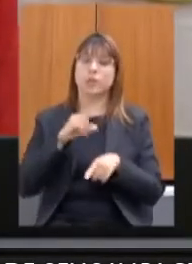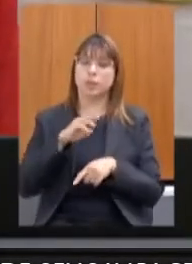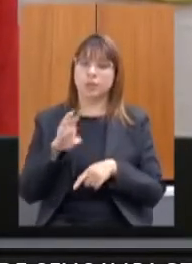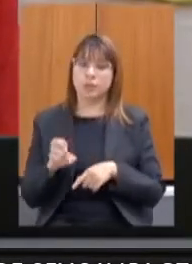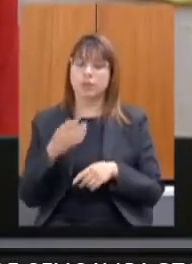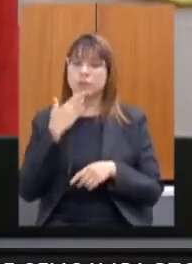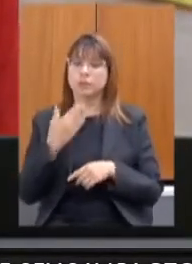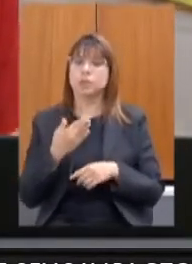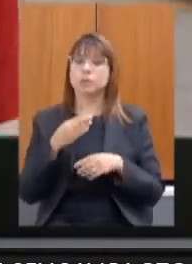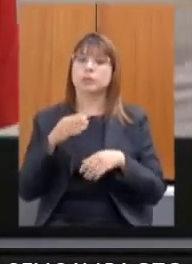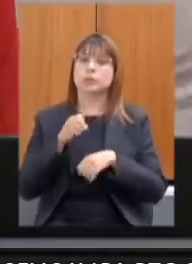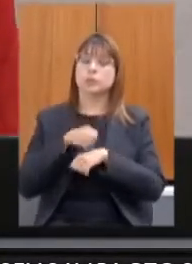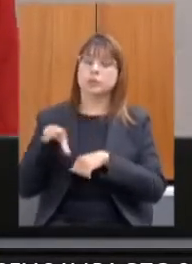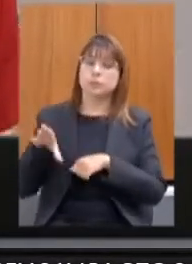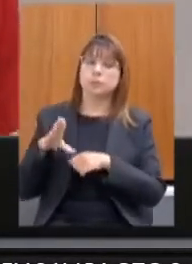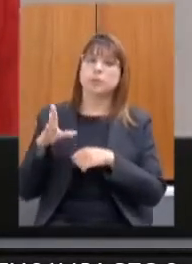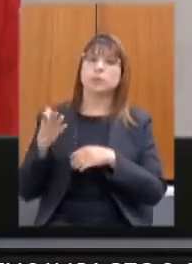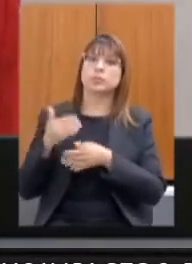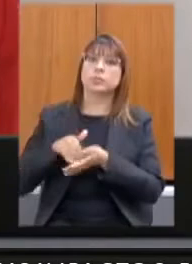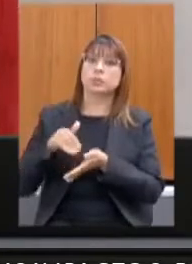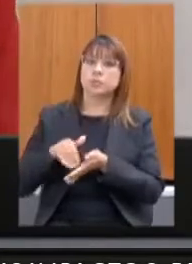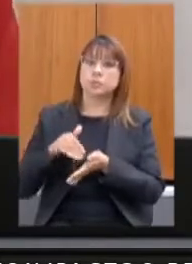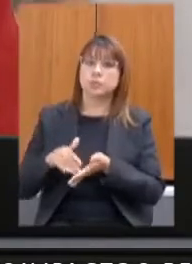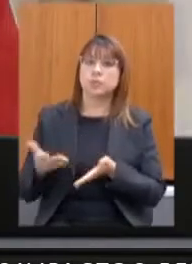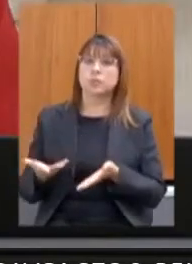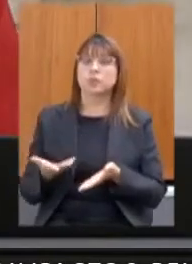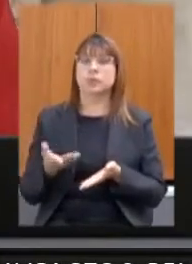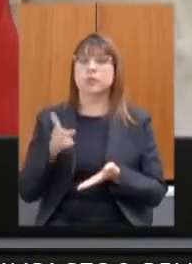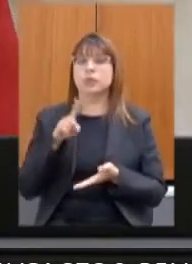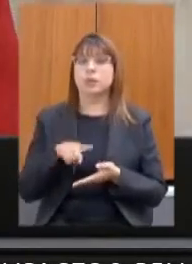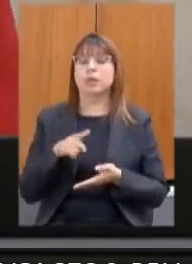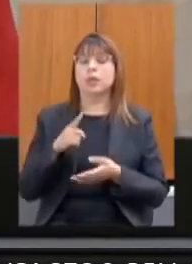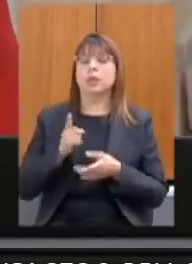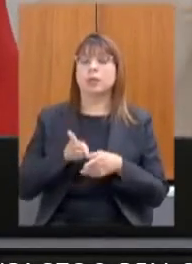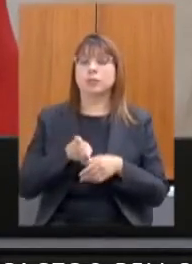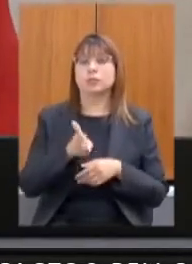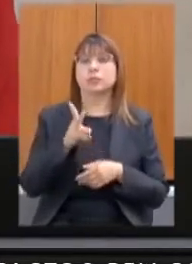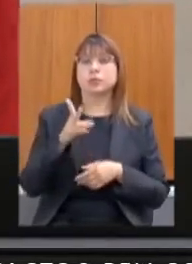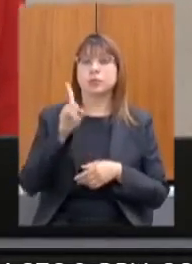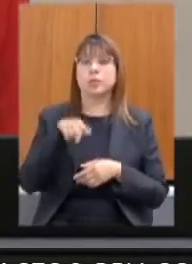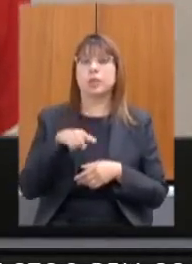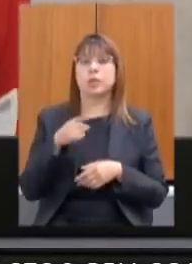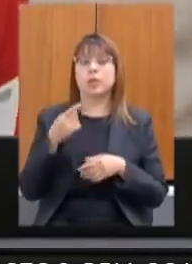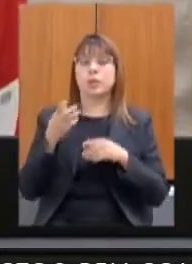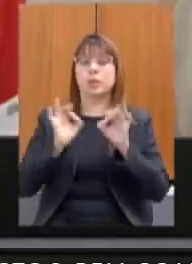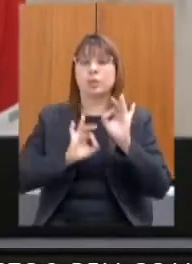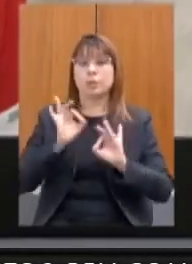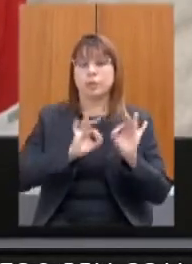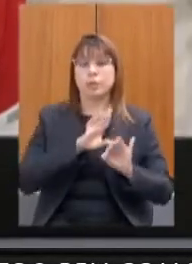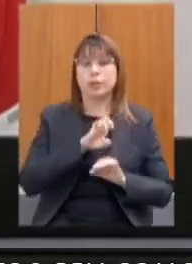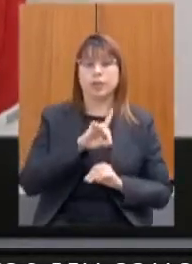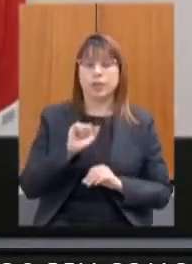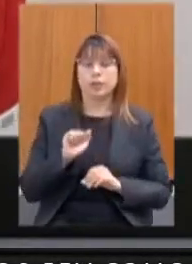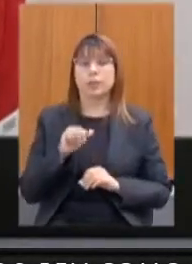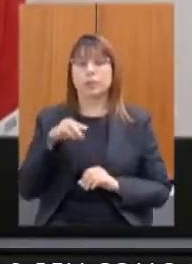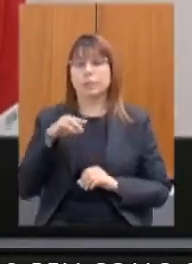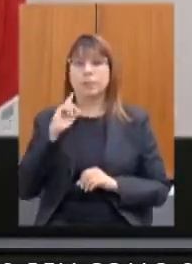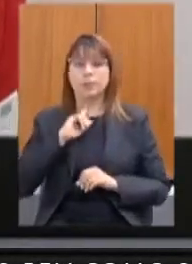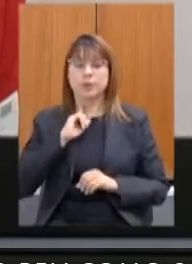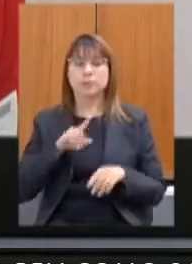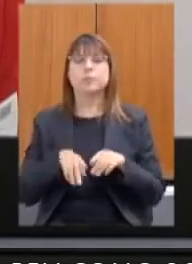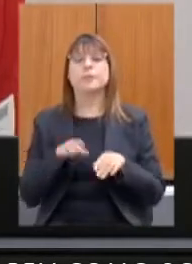enviado também a CEDES pedido de providência para a prorrogação do programa Renda Minas do deputado Celinho